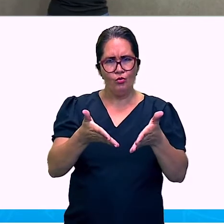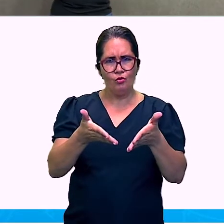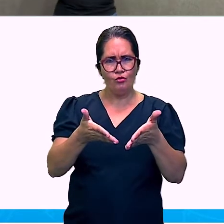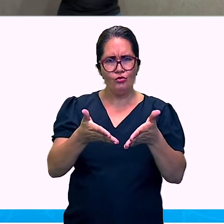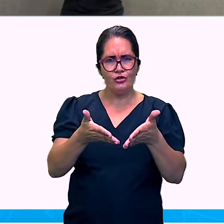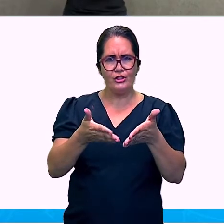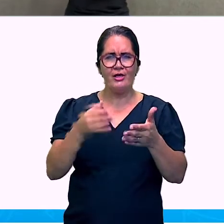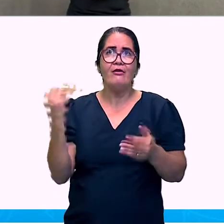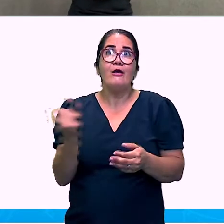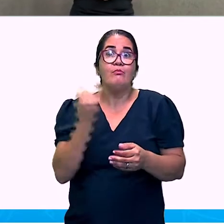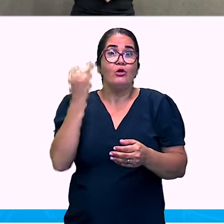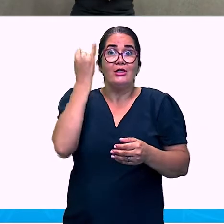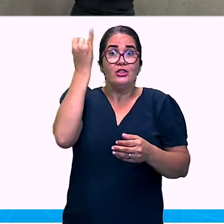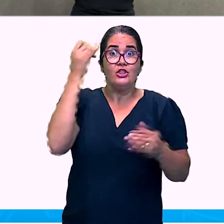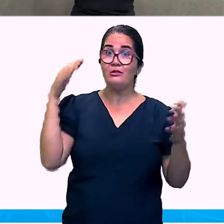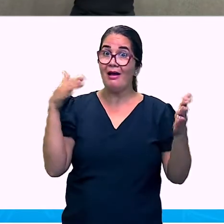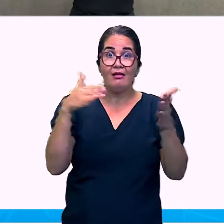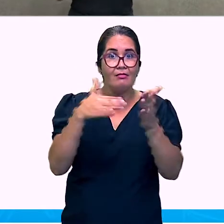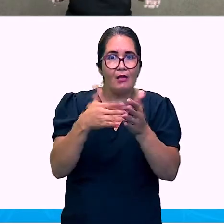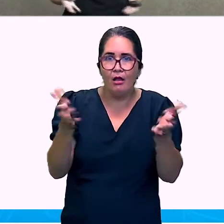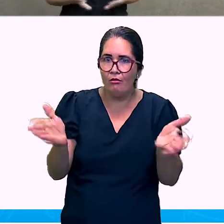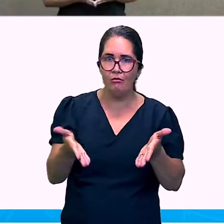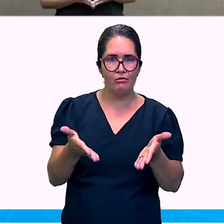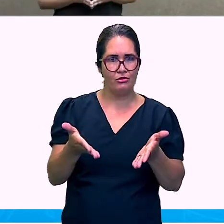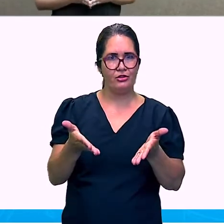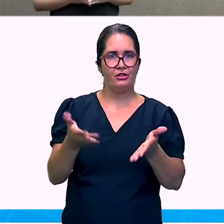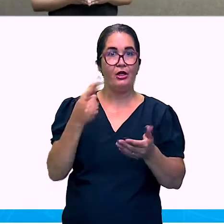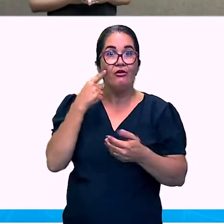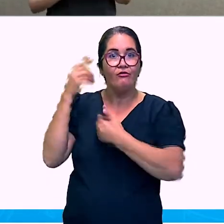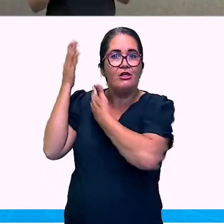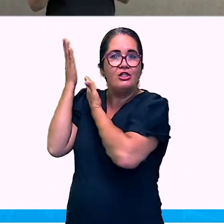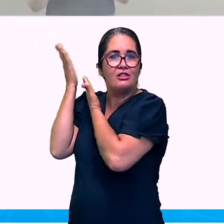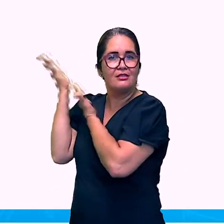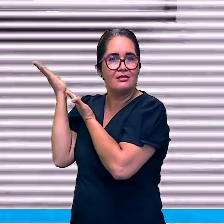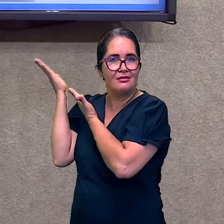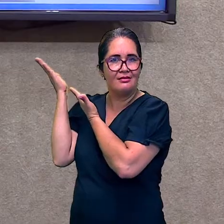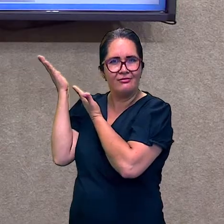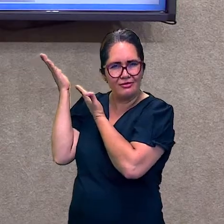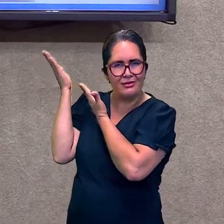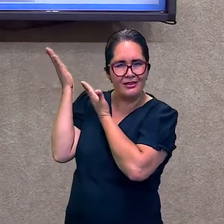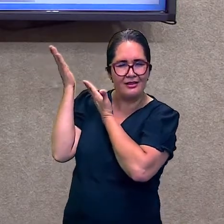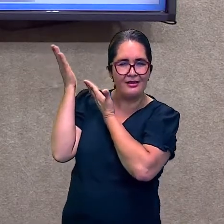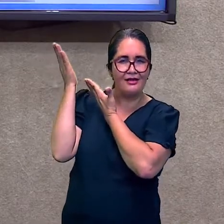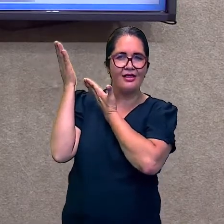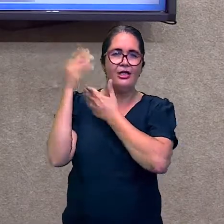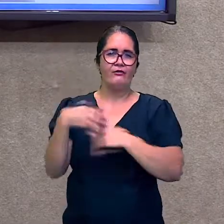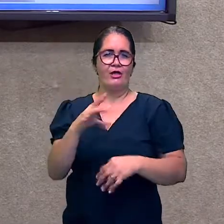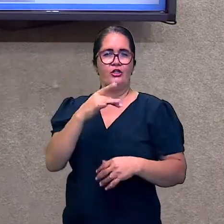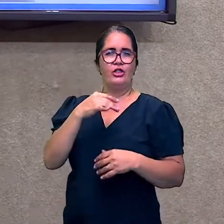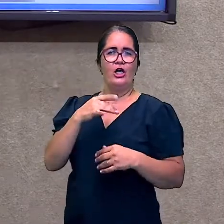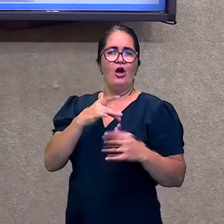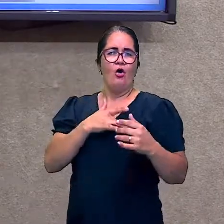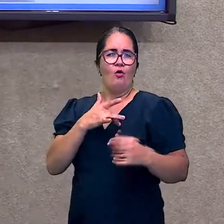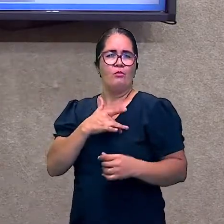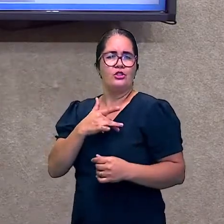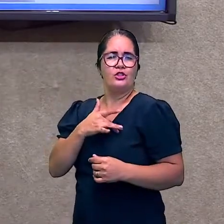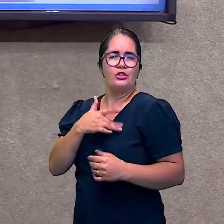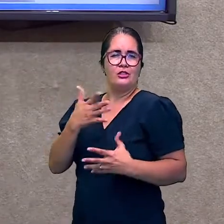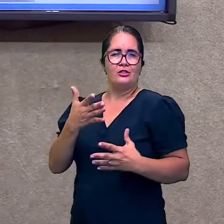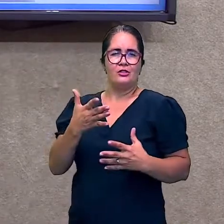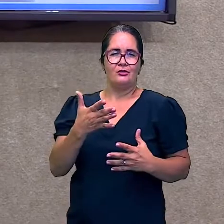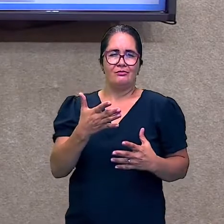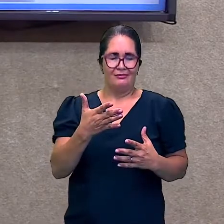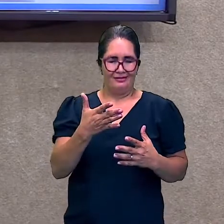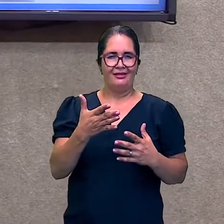Todos eles. Todos estes livros. Com esses autores. Eles foram reproduzidos.